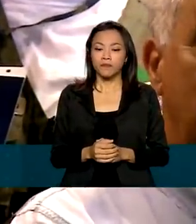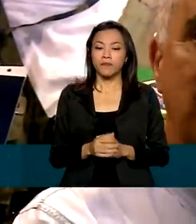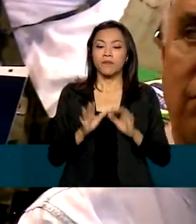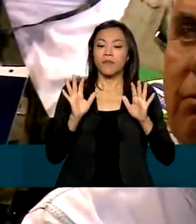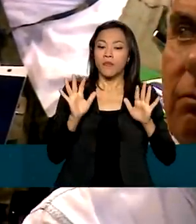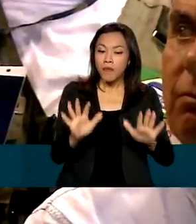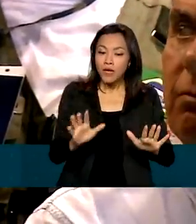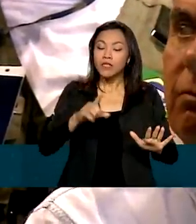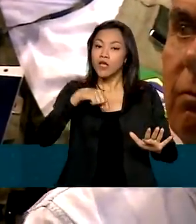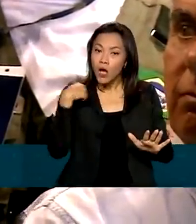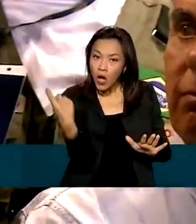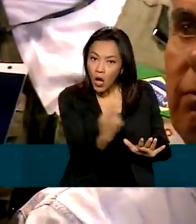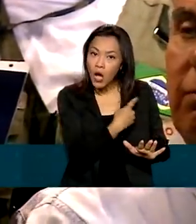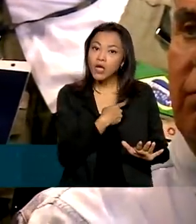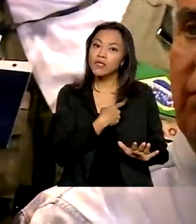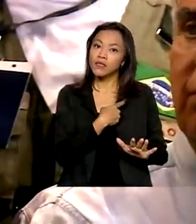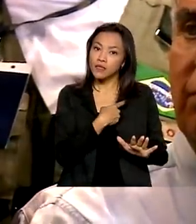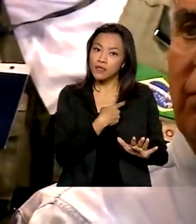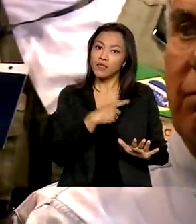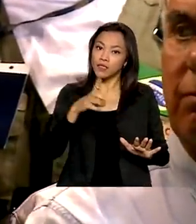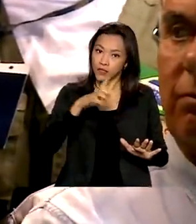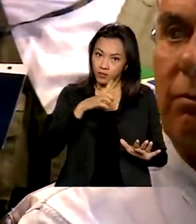Mas estamos vencendo este novo saco.